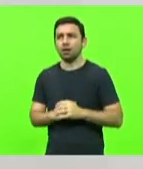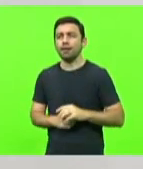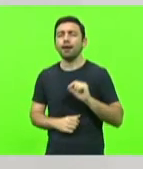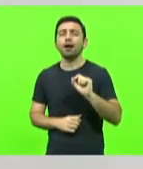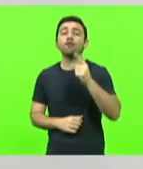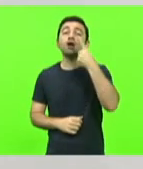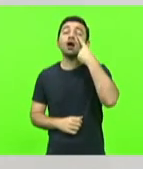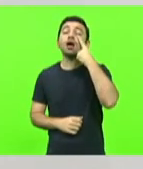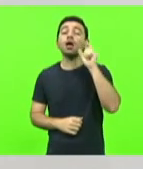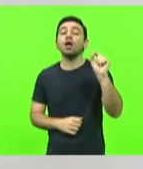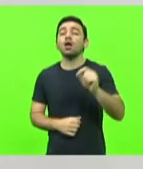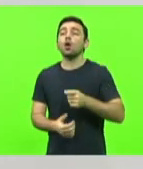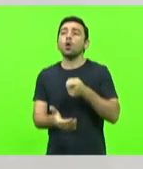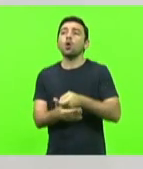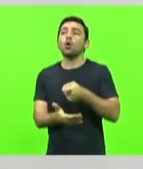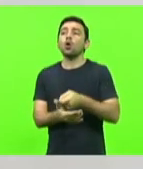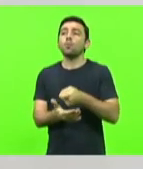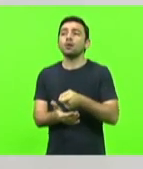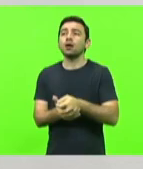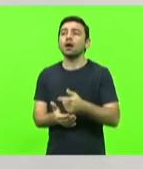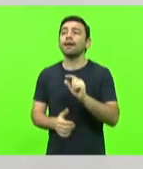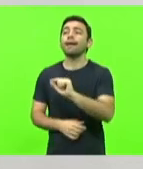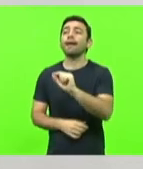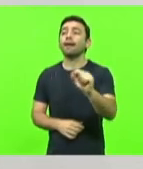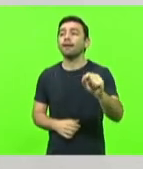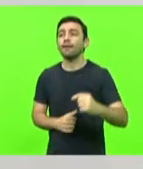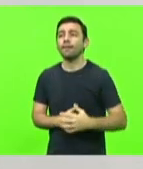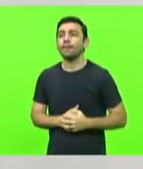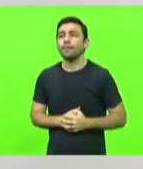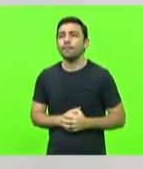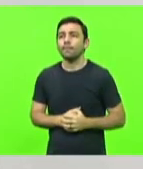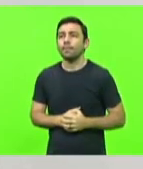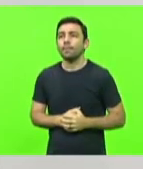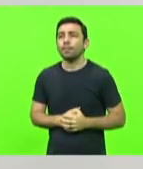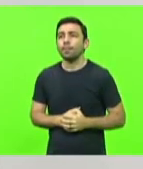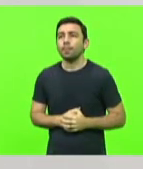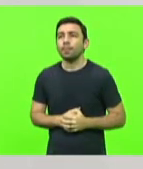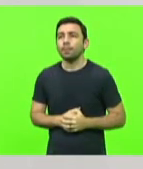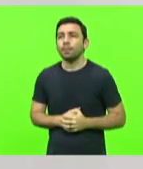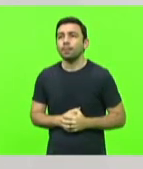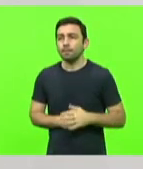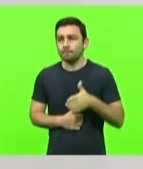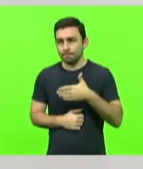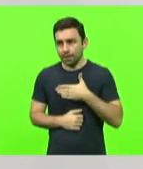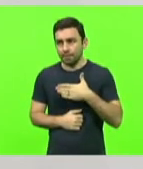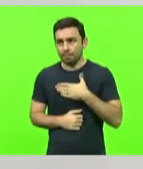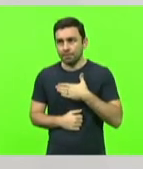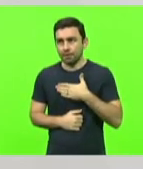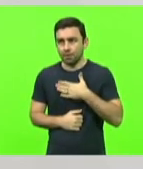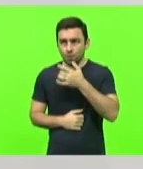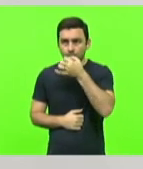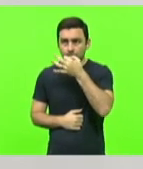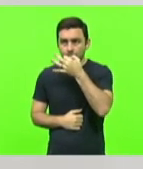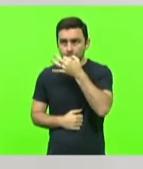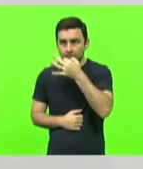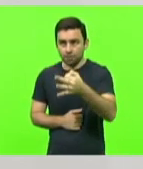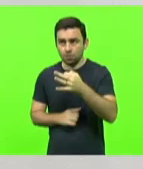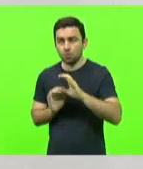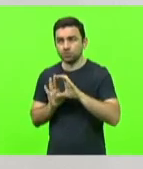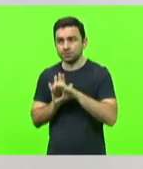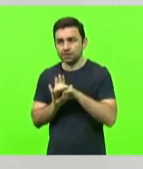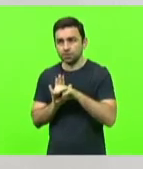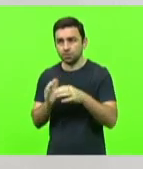casa para fazer eu tomar essa porcaria. Tá, porque para mim, para a minha opinião, para o conceito que eu tenho,